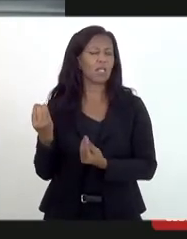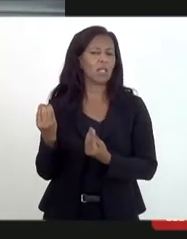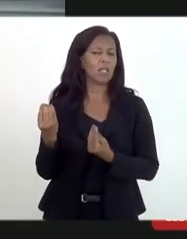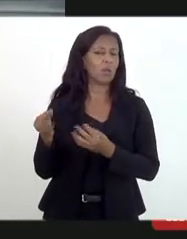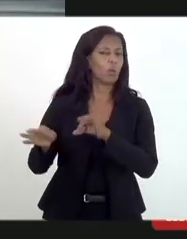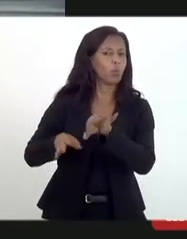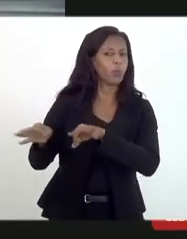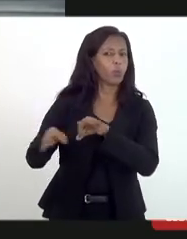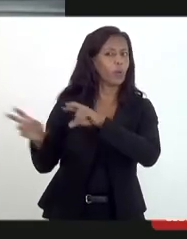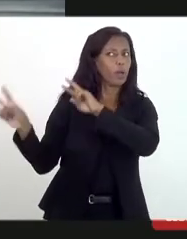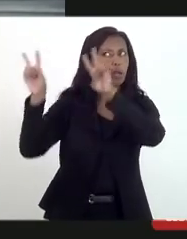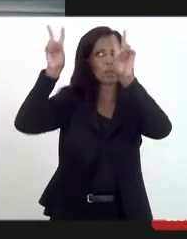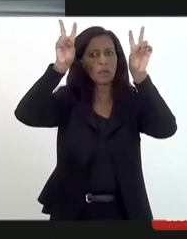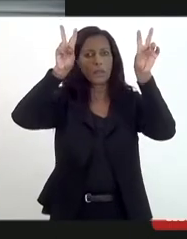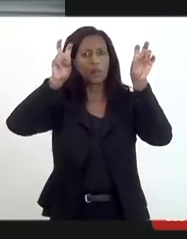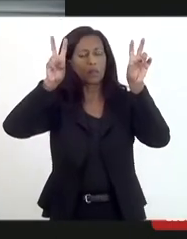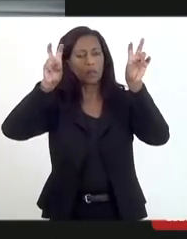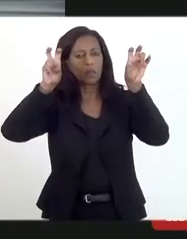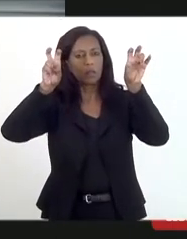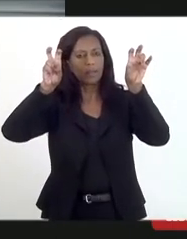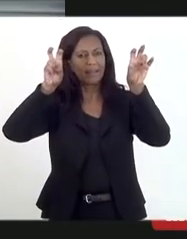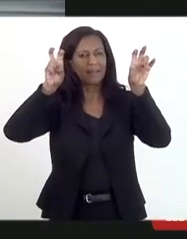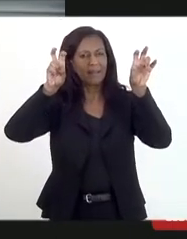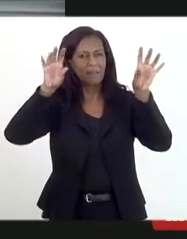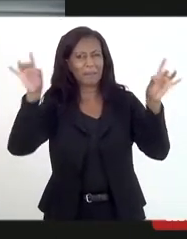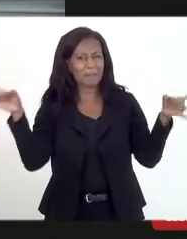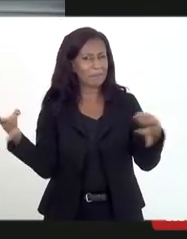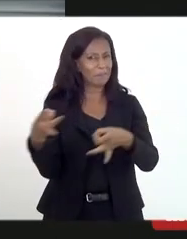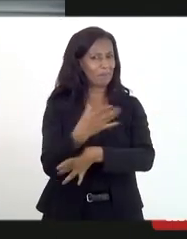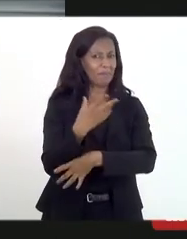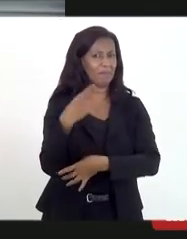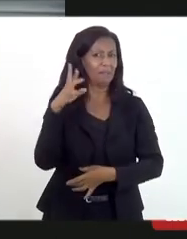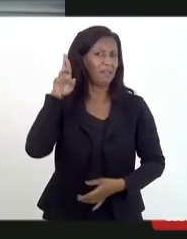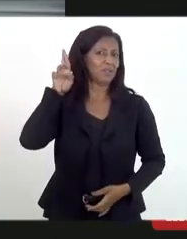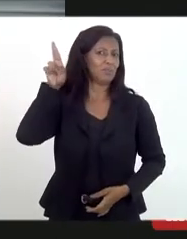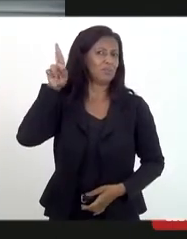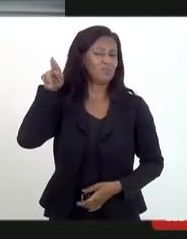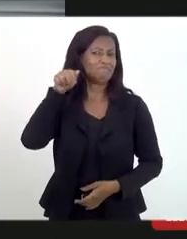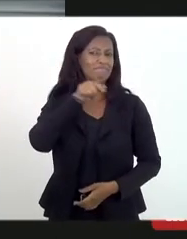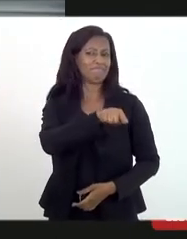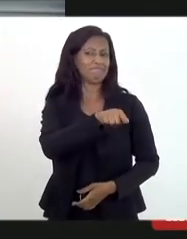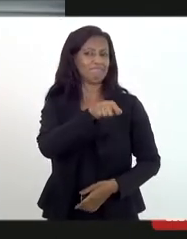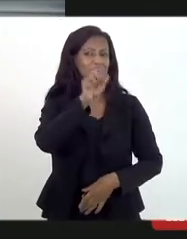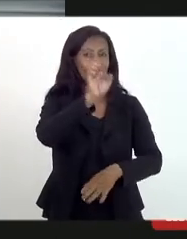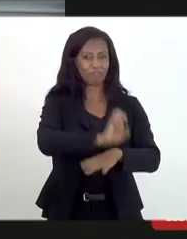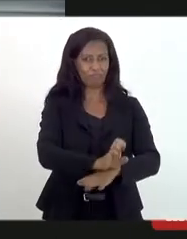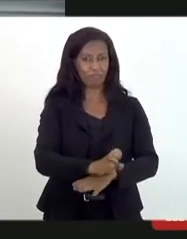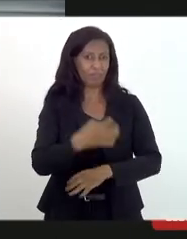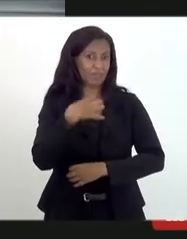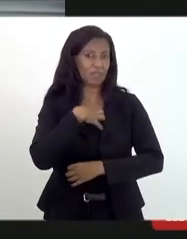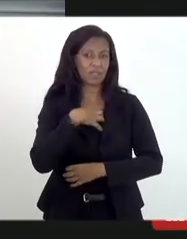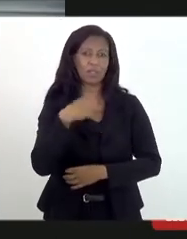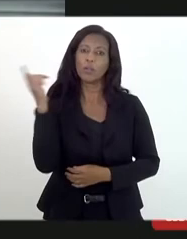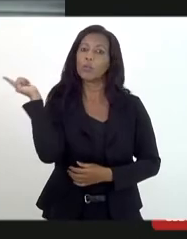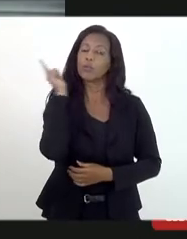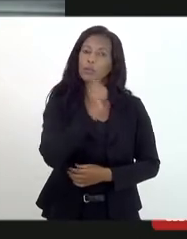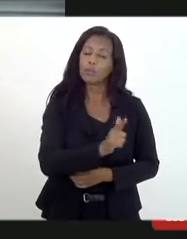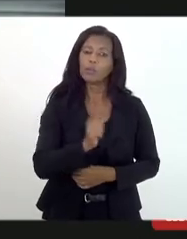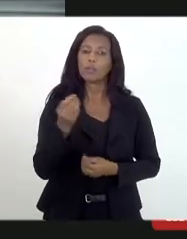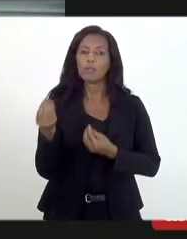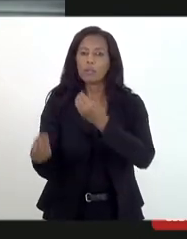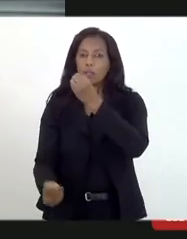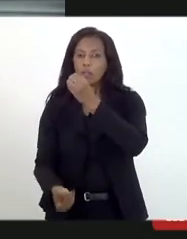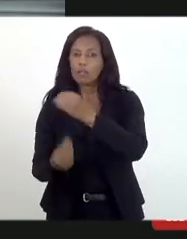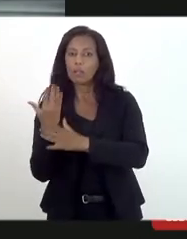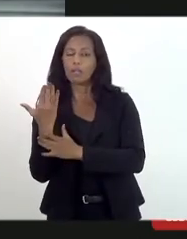esse tema de maneira mais concreta e corresponsabilizando o Estado. Então, nesse sentido, nós conseguimos criar